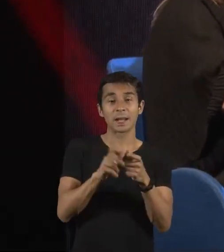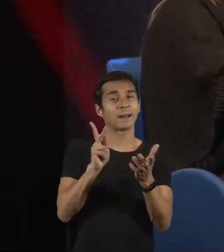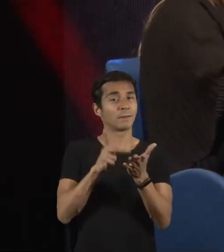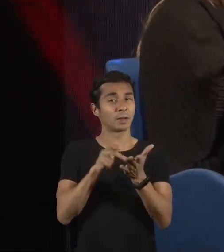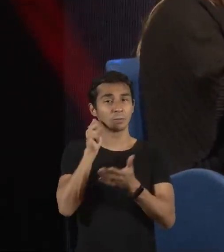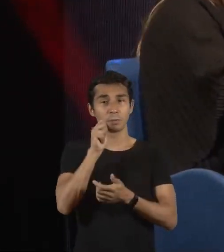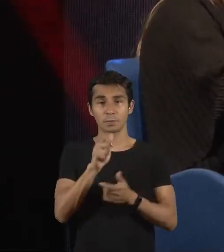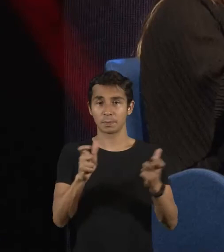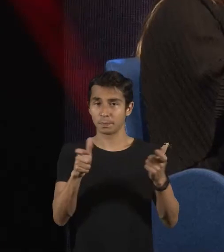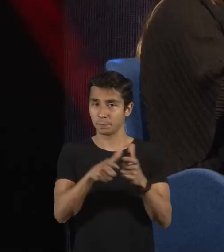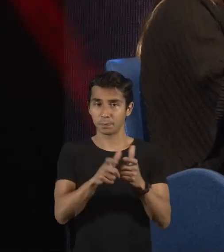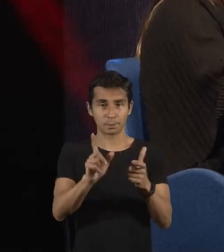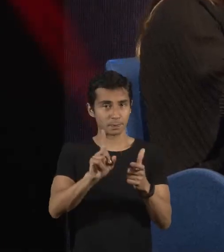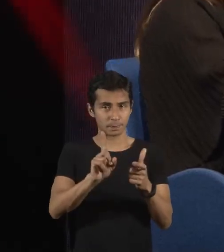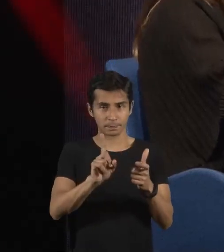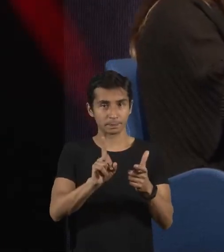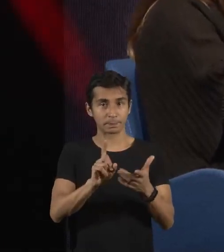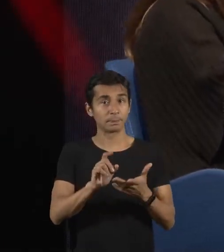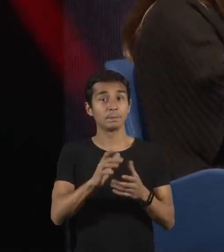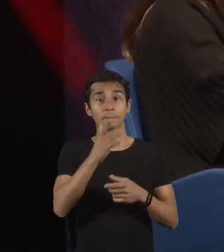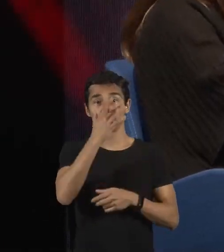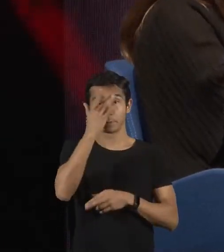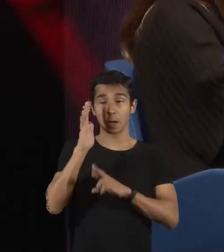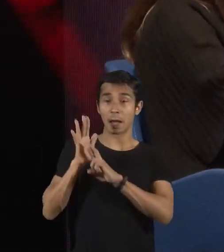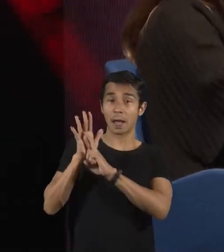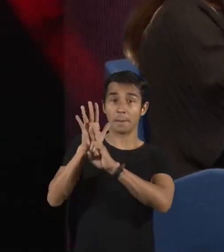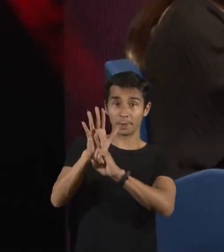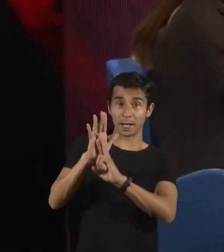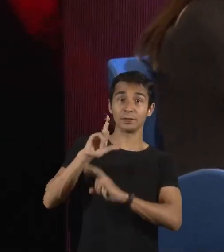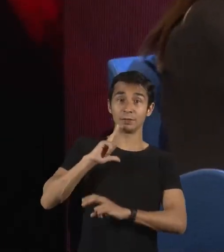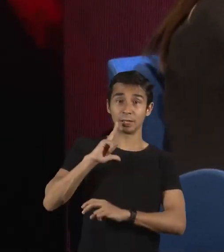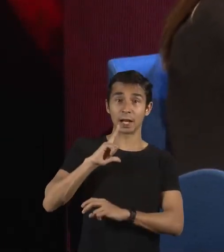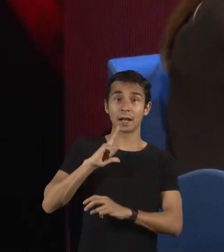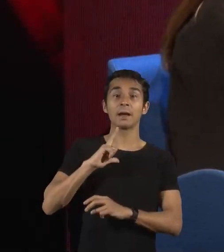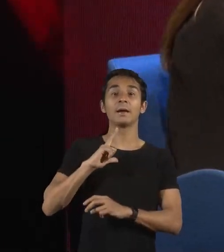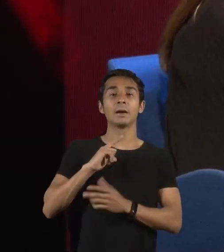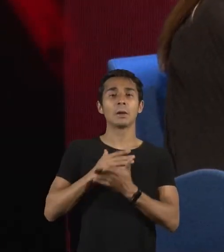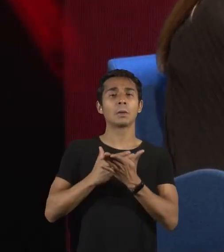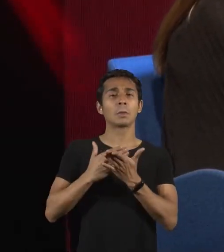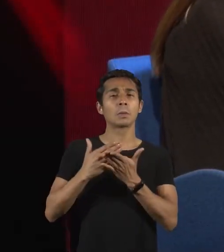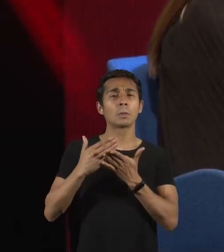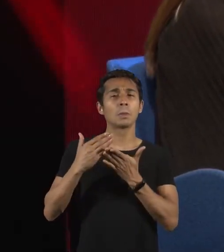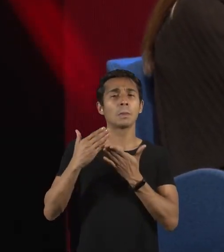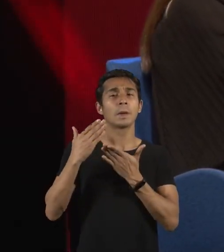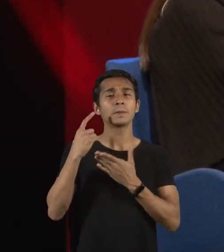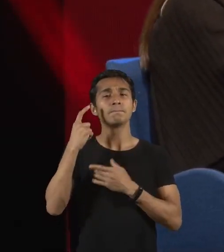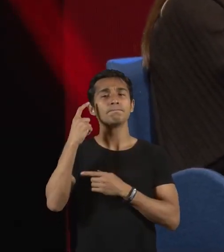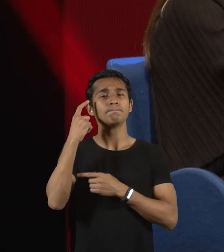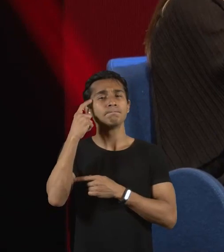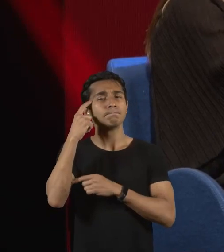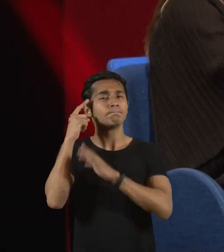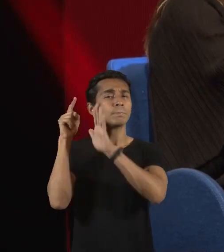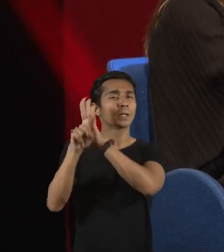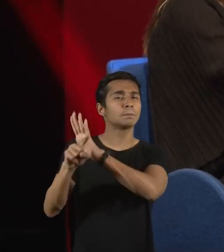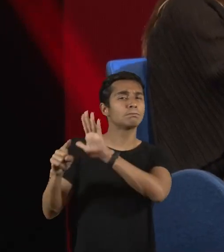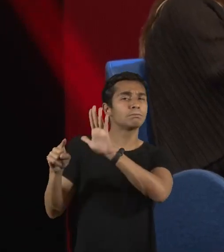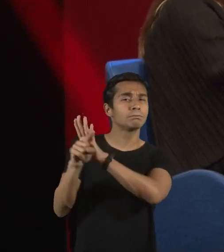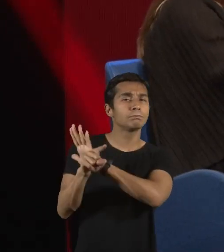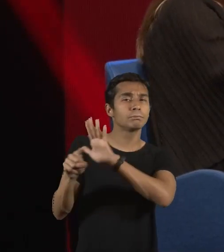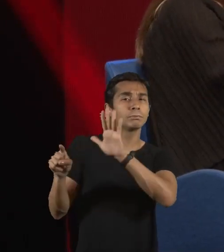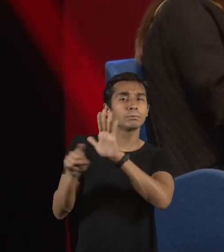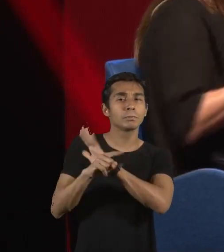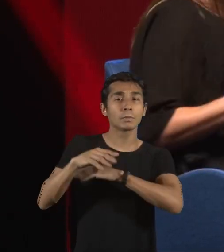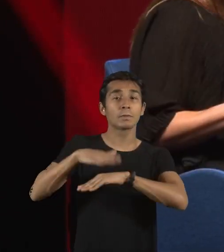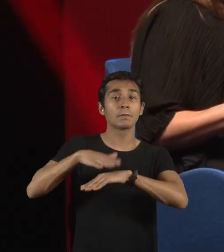grupo, elas naturalmente trazem os questionamentos que são relevantes para mudar a administração de uma entidade, de uma